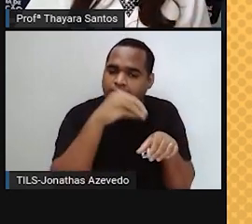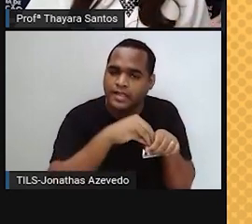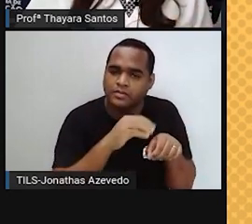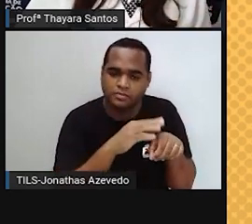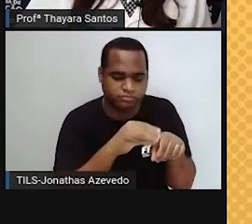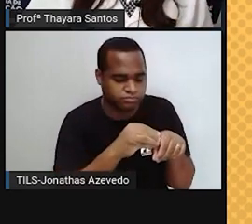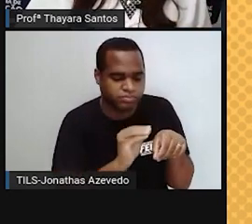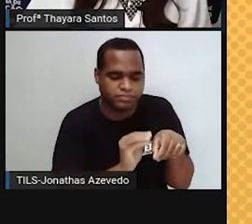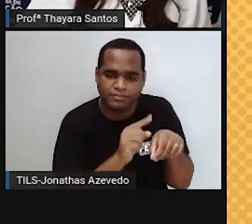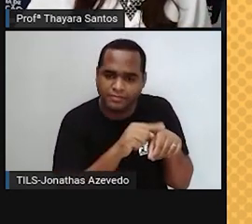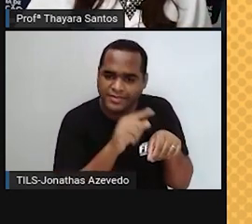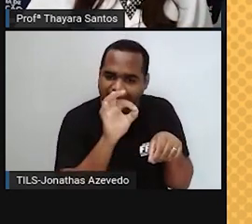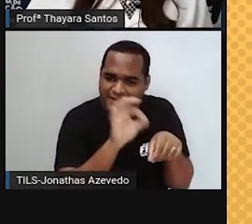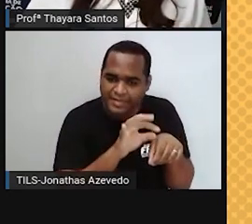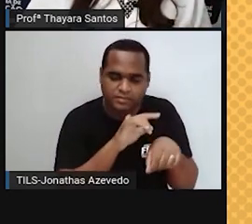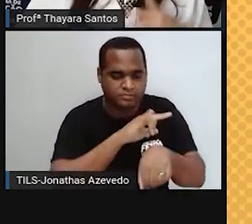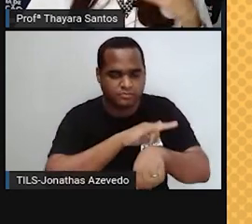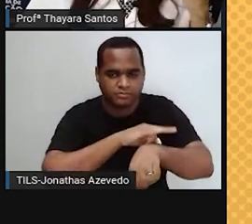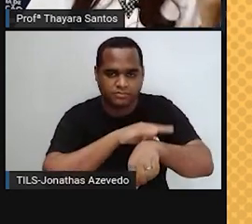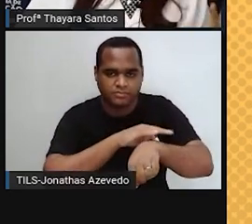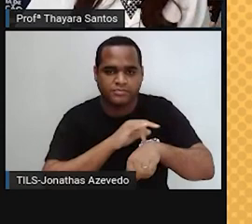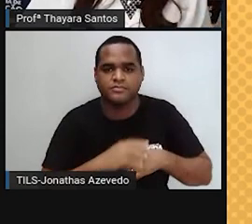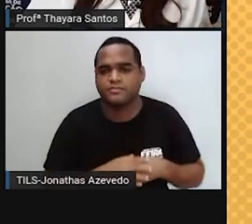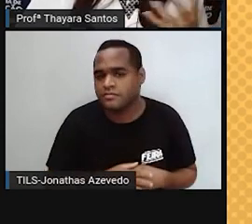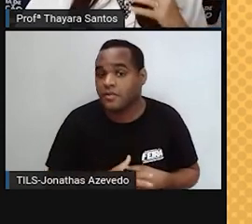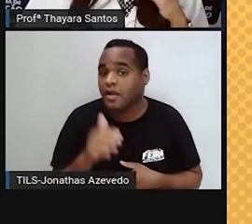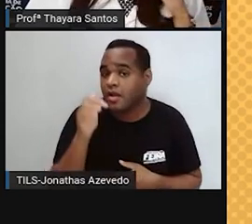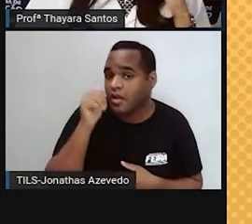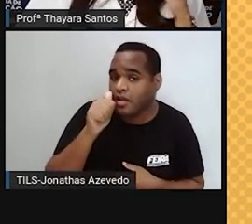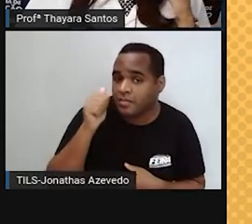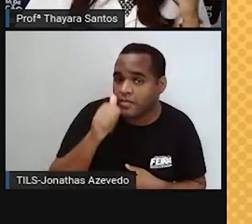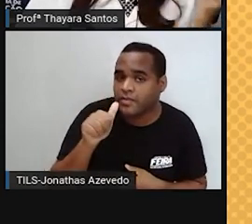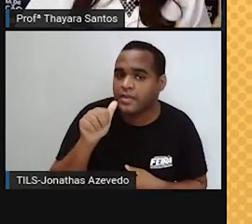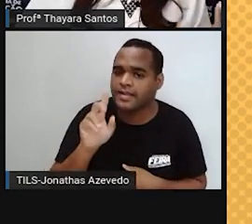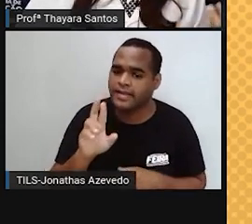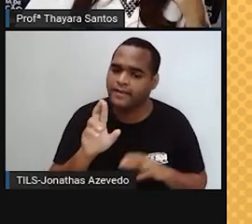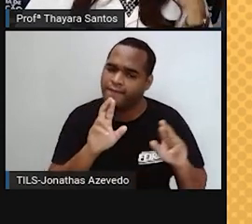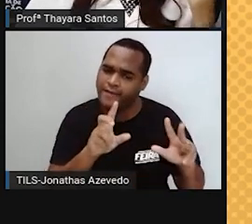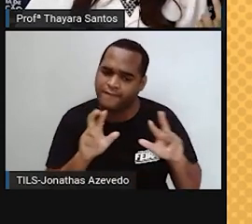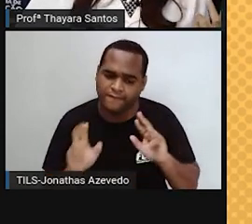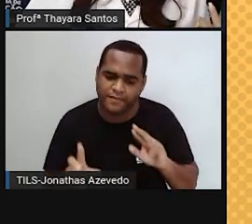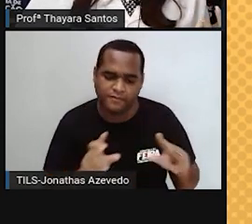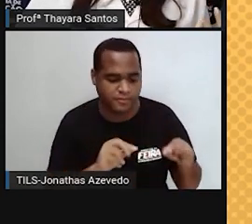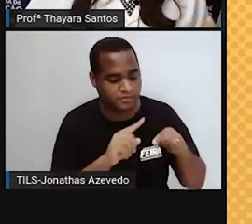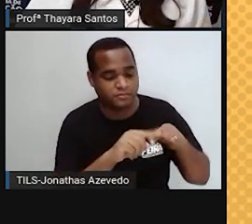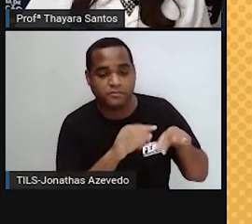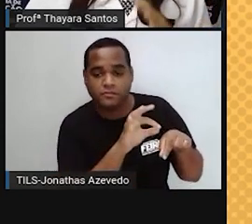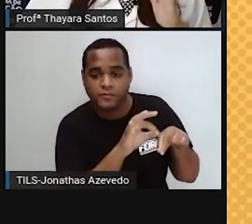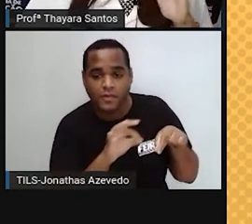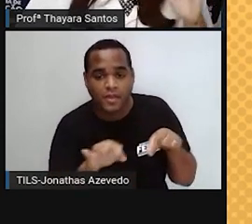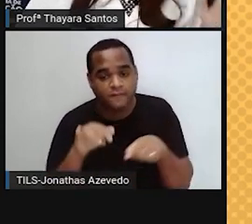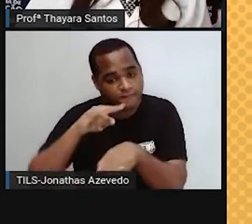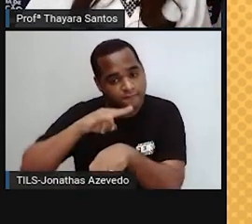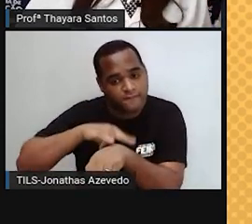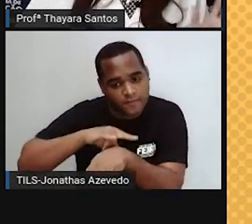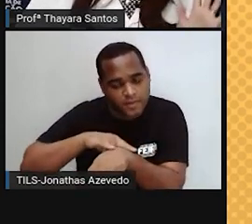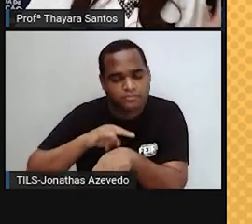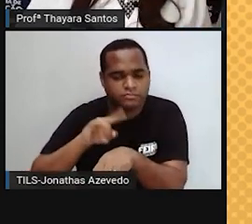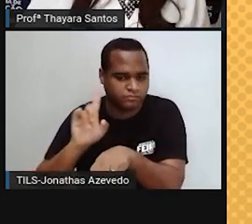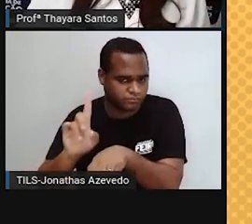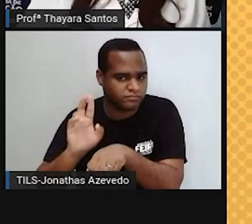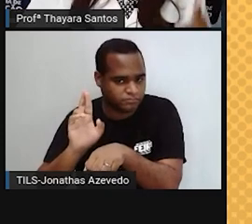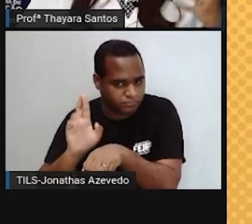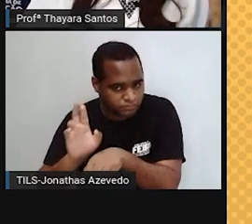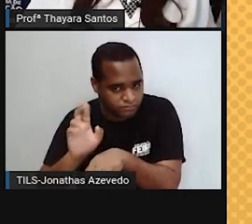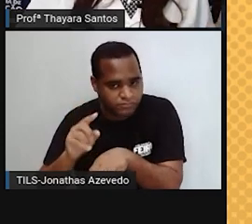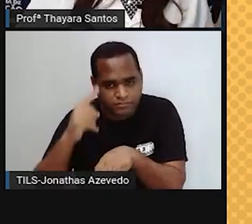abertura do canal da uretra, tá? Porque nas mulheres são diferentes, são dois canais diferentes. A uretra tem a